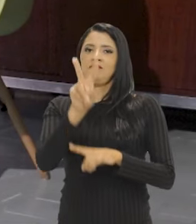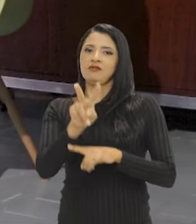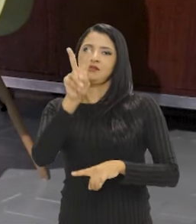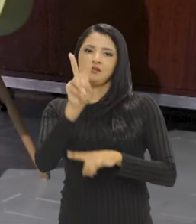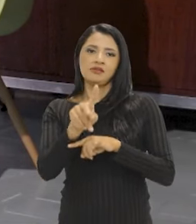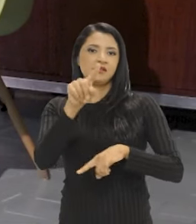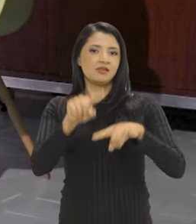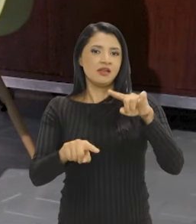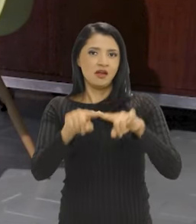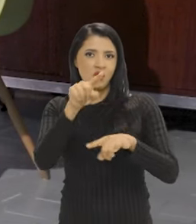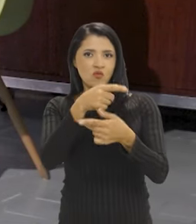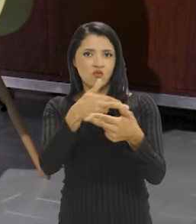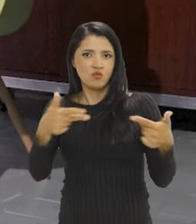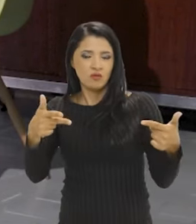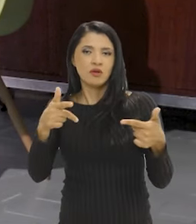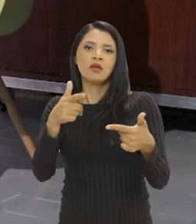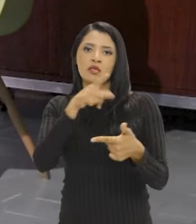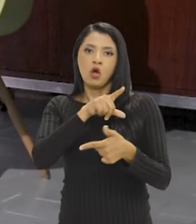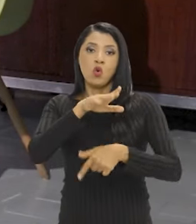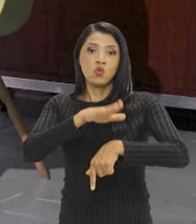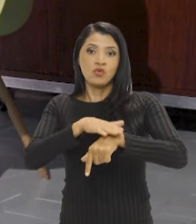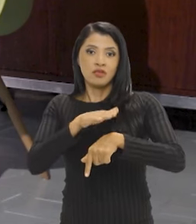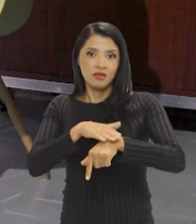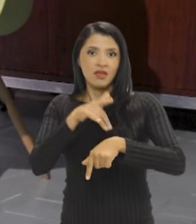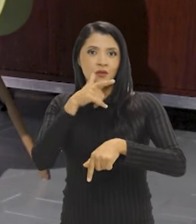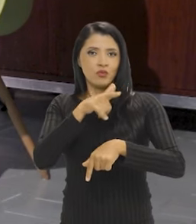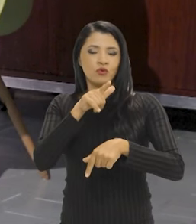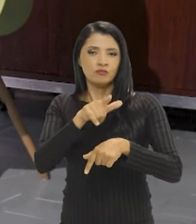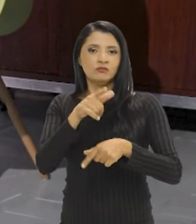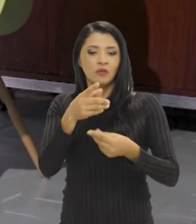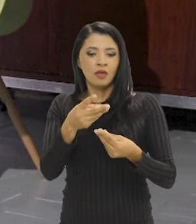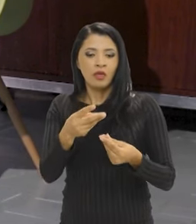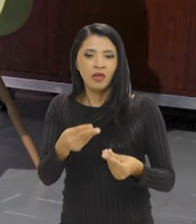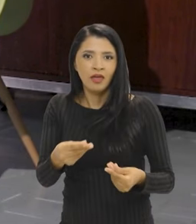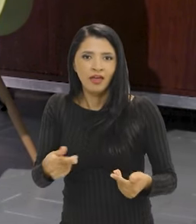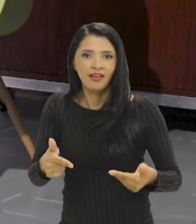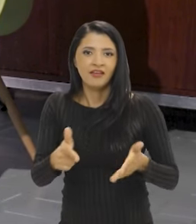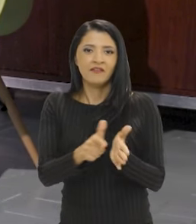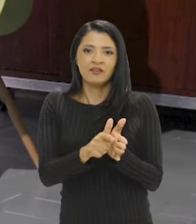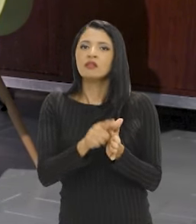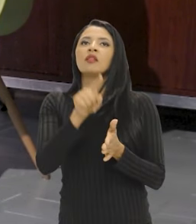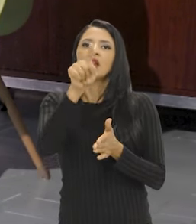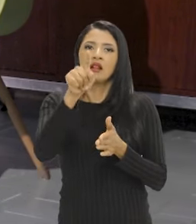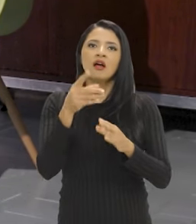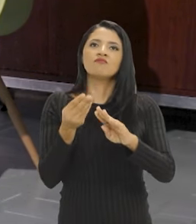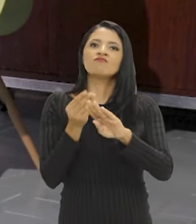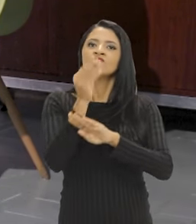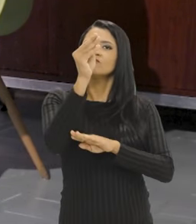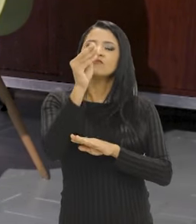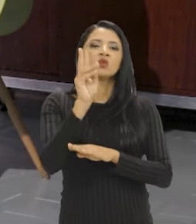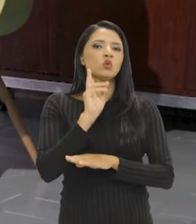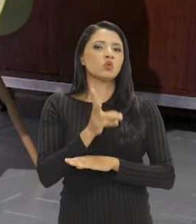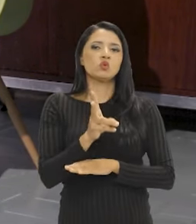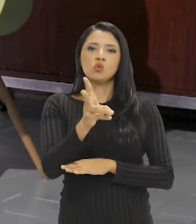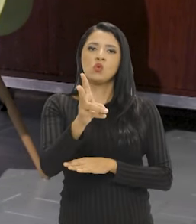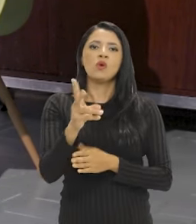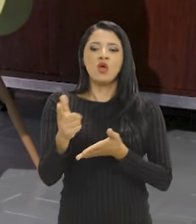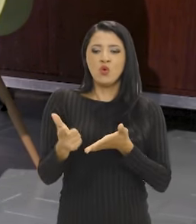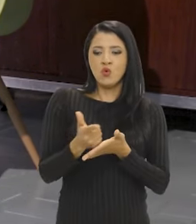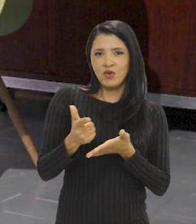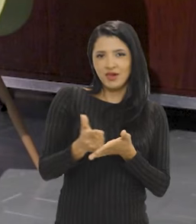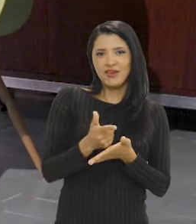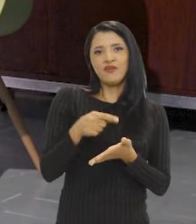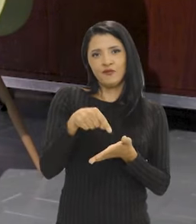preservação, ou seja, o aumento do tempo de vida dos suportes analógicos, ou seja,